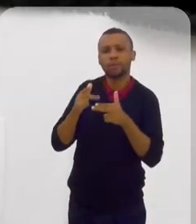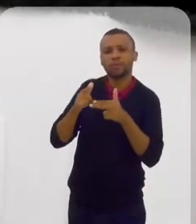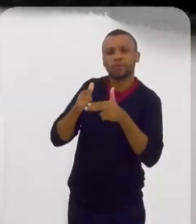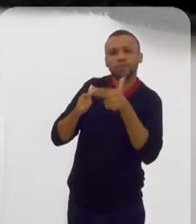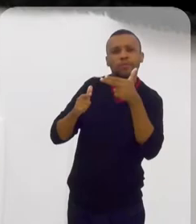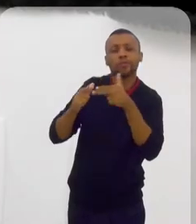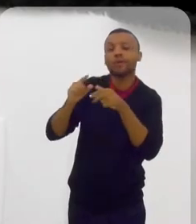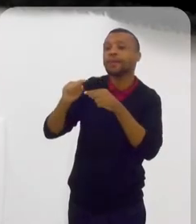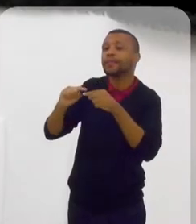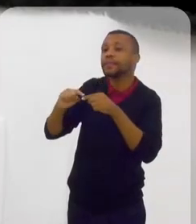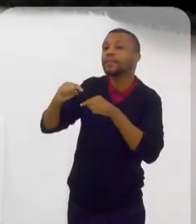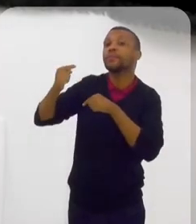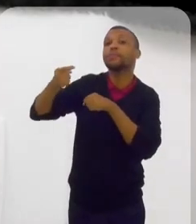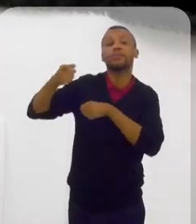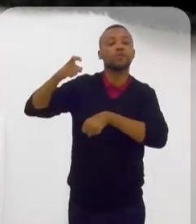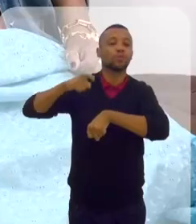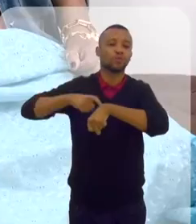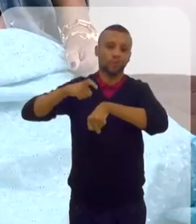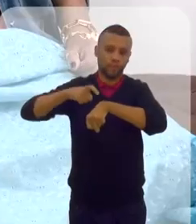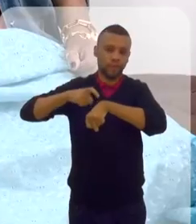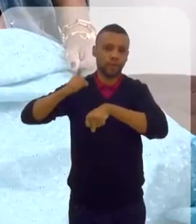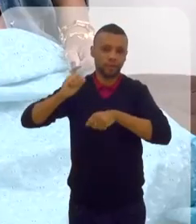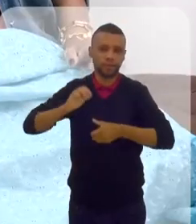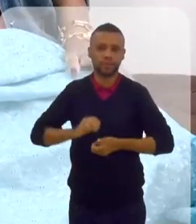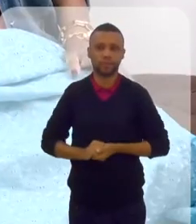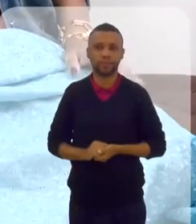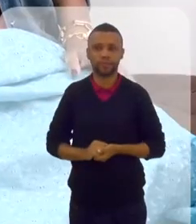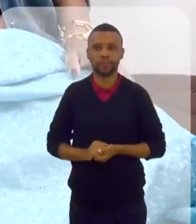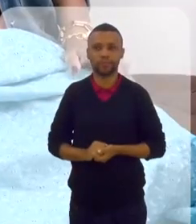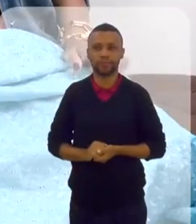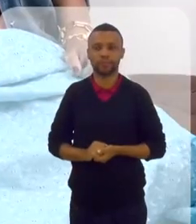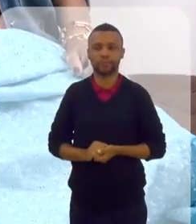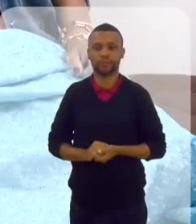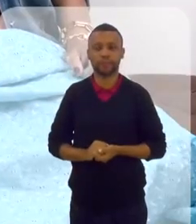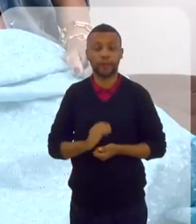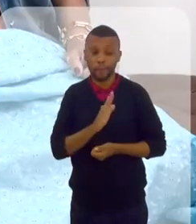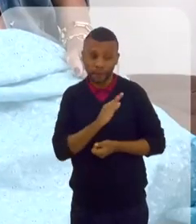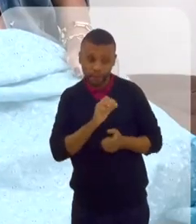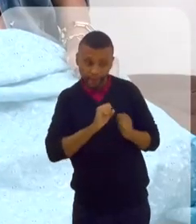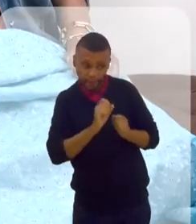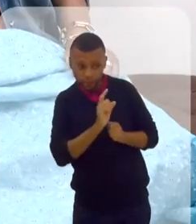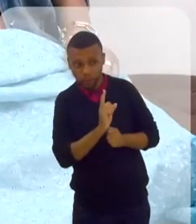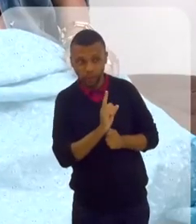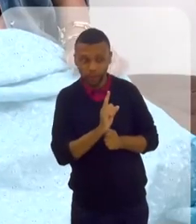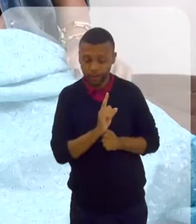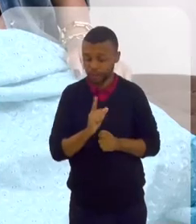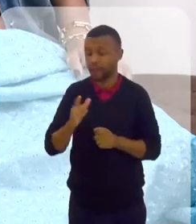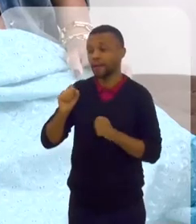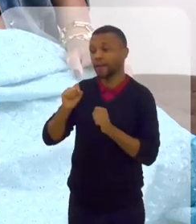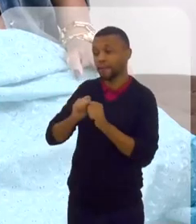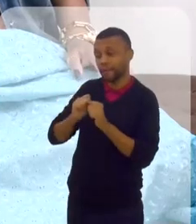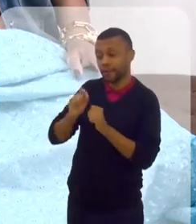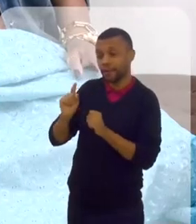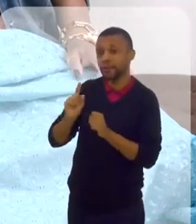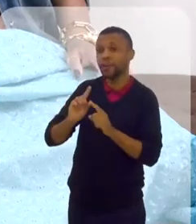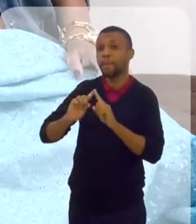no segundo momento. Isso aí foi no segundo momento. Não fez ou não fez? Fiz. Ah. Mas não foi logo em